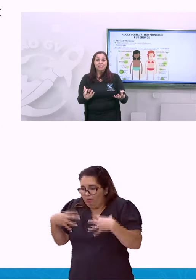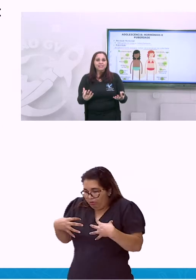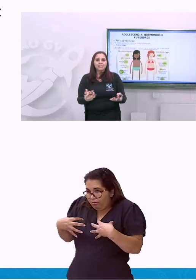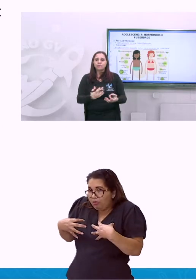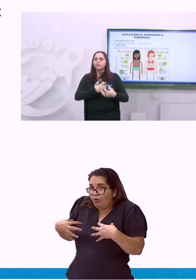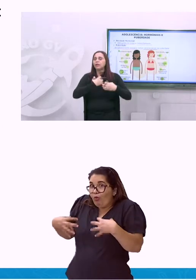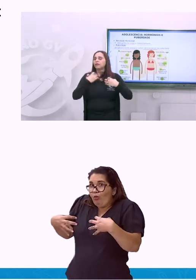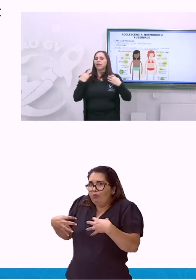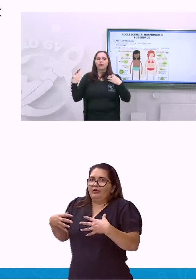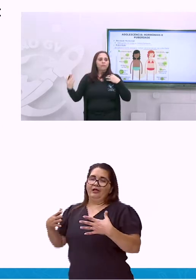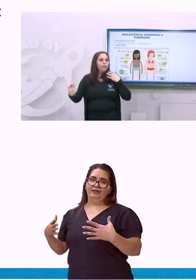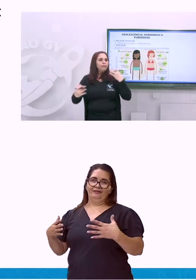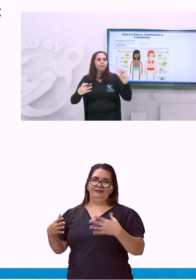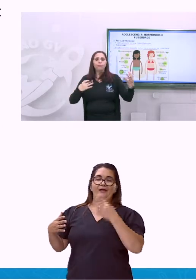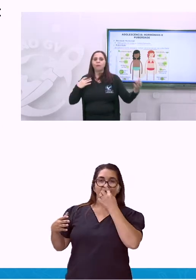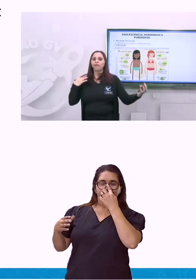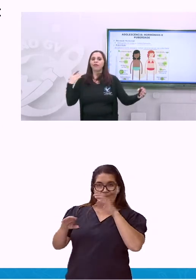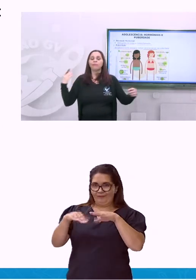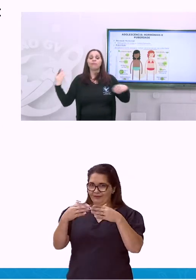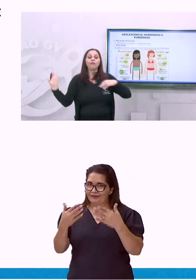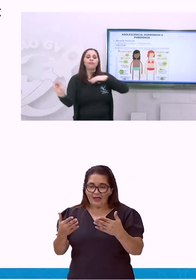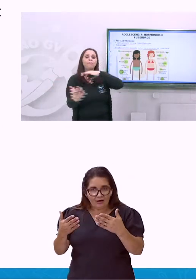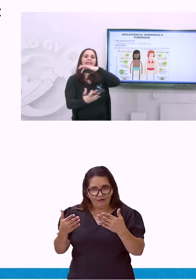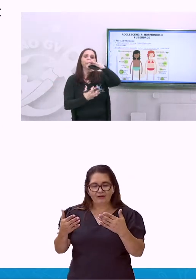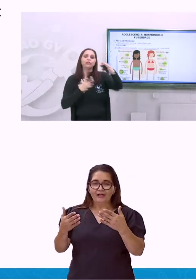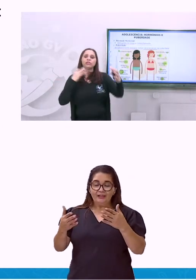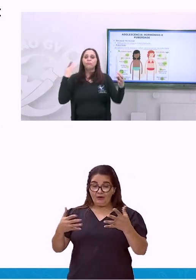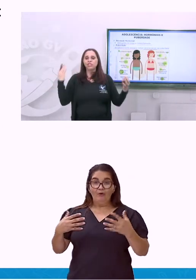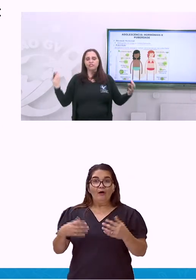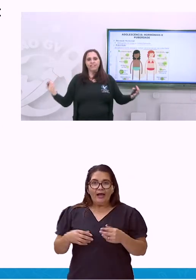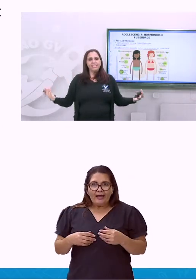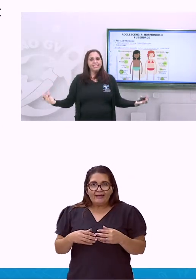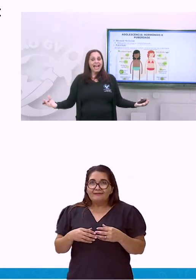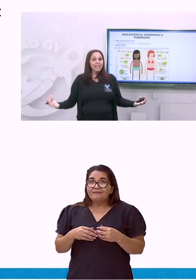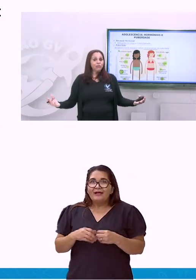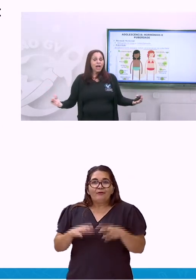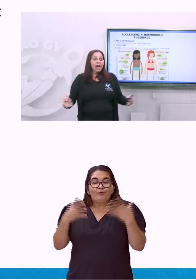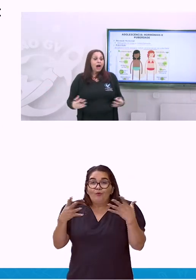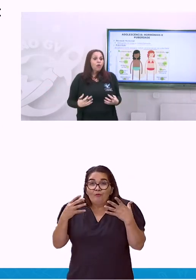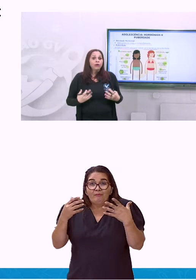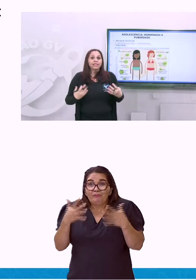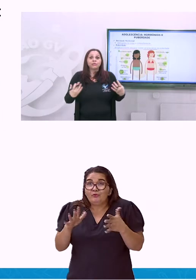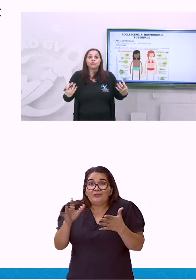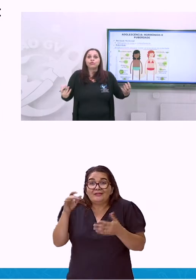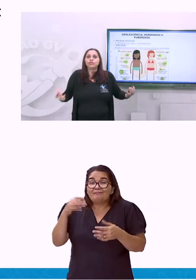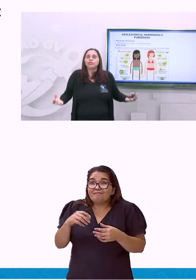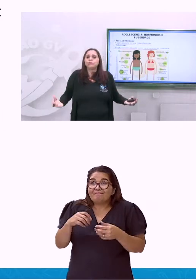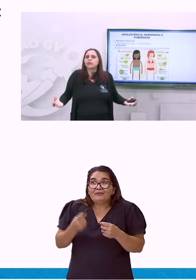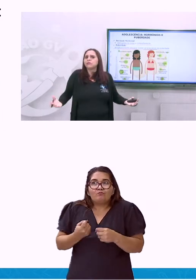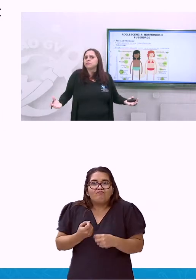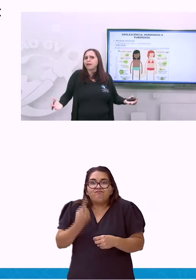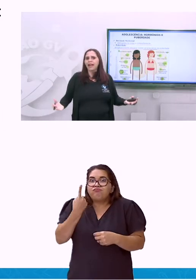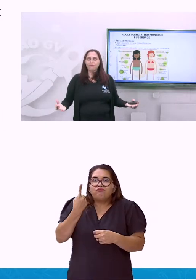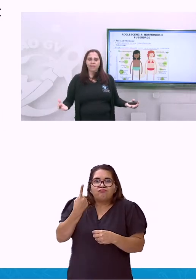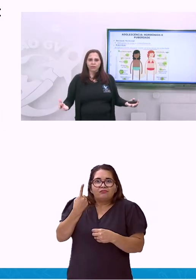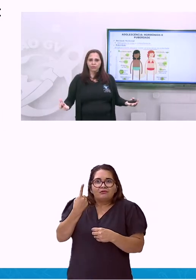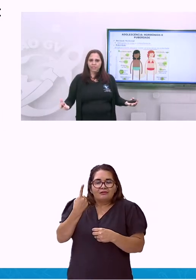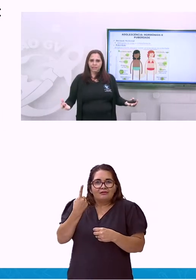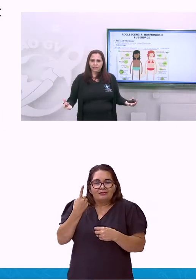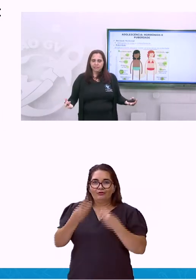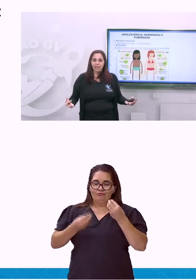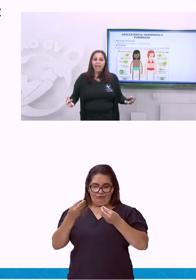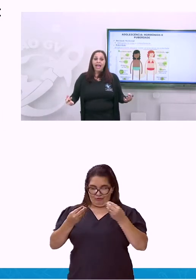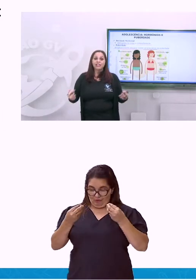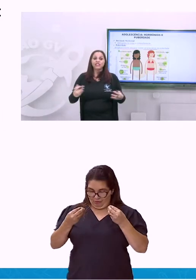vocês, então, é um movimento totalmente diferenciado. Algo que está surgindo que eu não esperava que